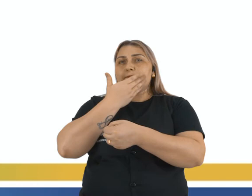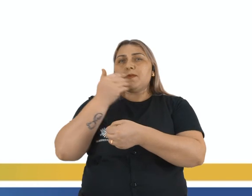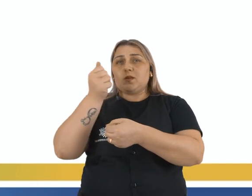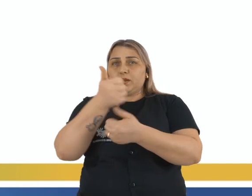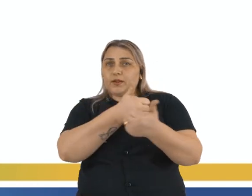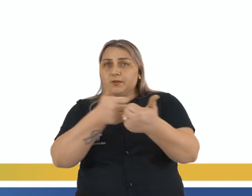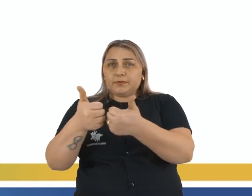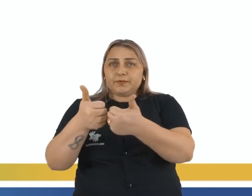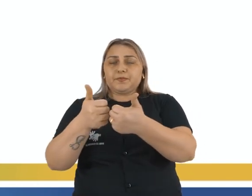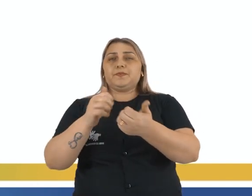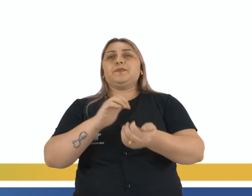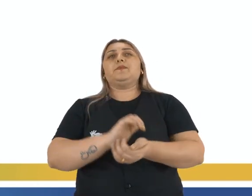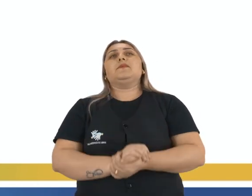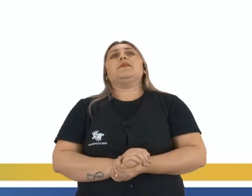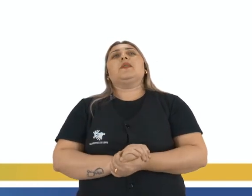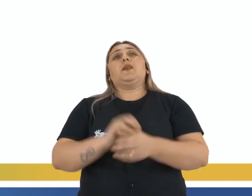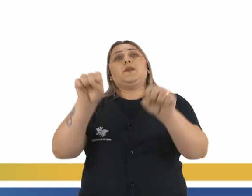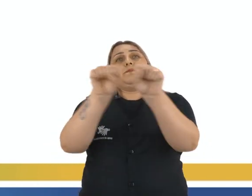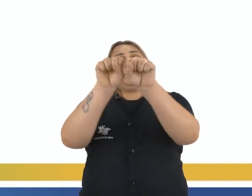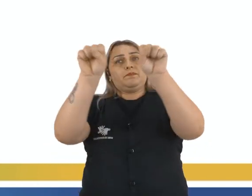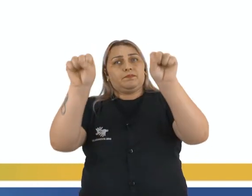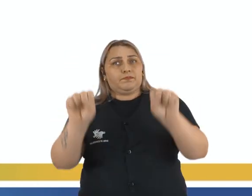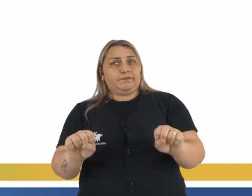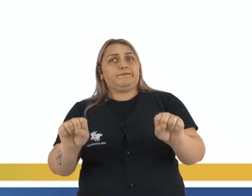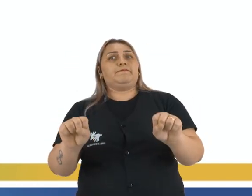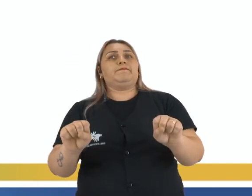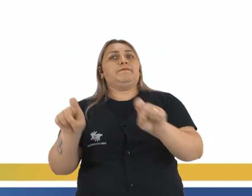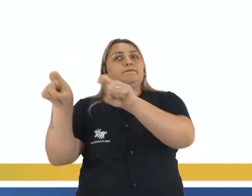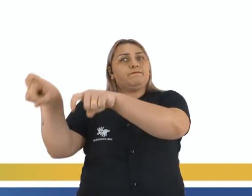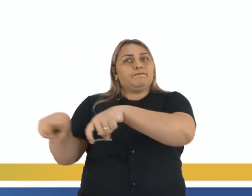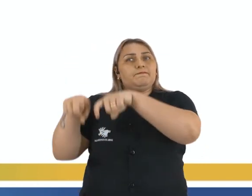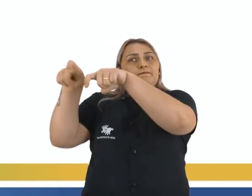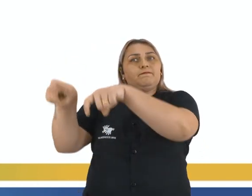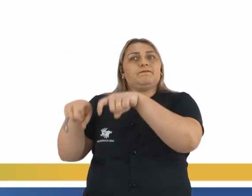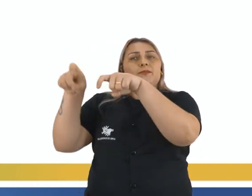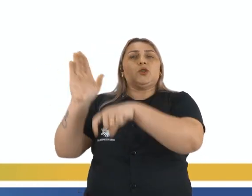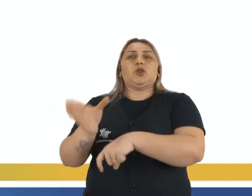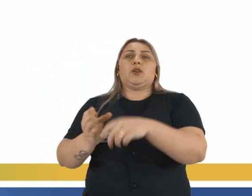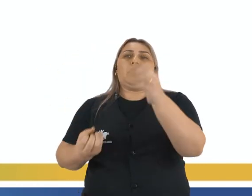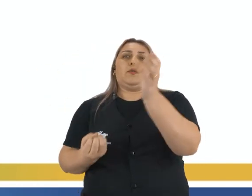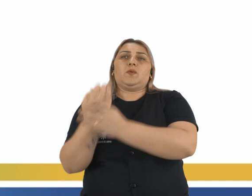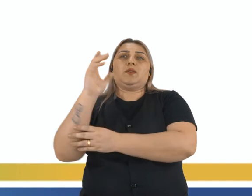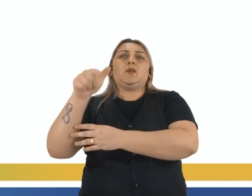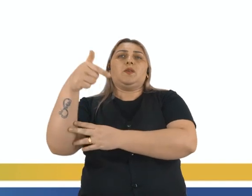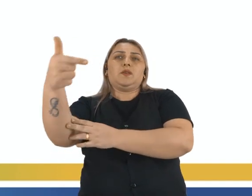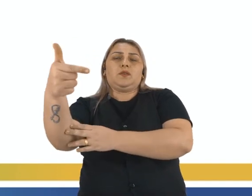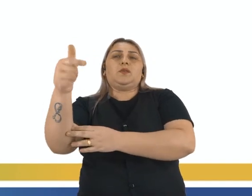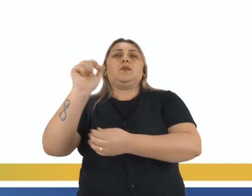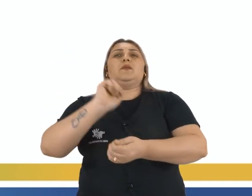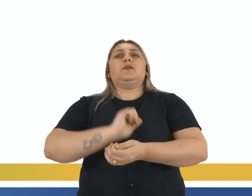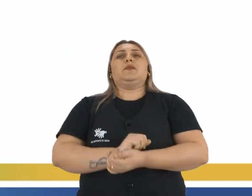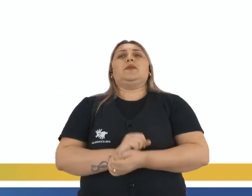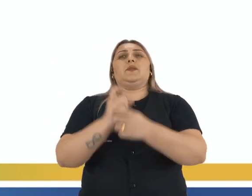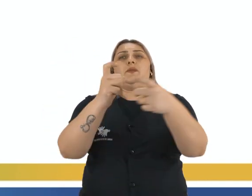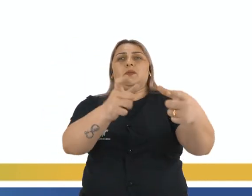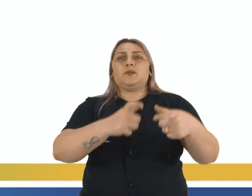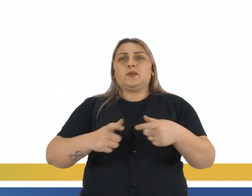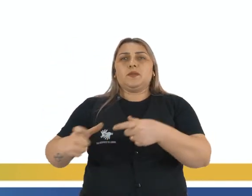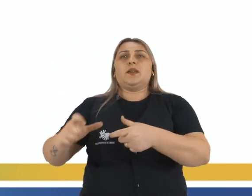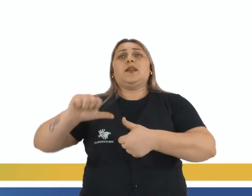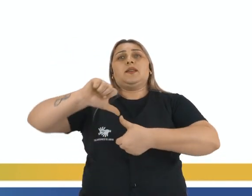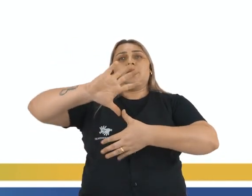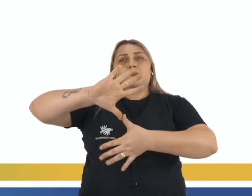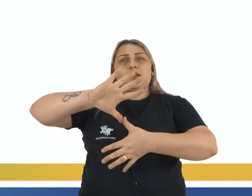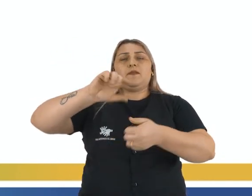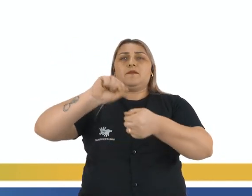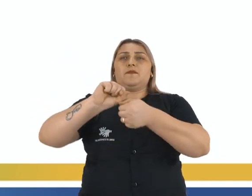tá bom? Então, esse sistema de colonização que a gente já viu que aconteceu em outras, também, localidades da América,